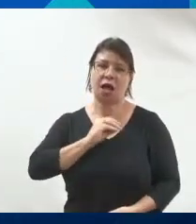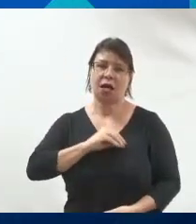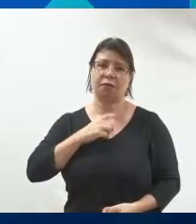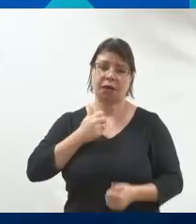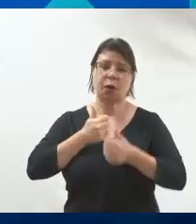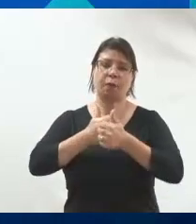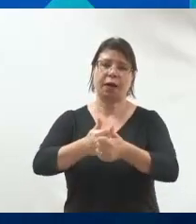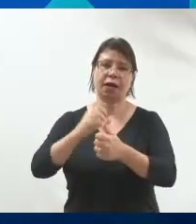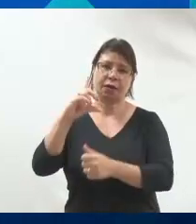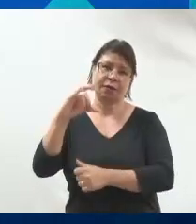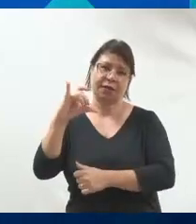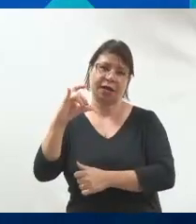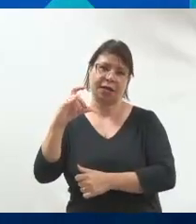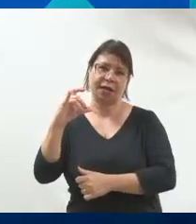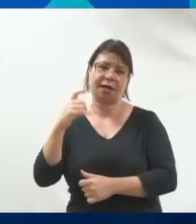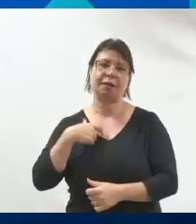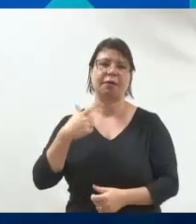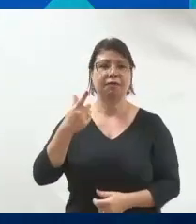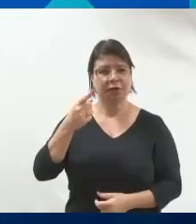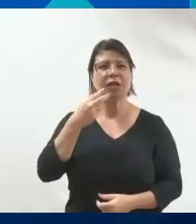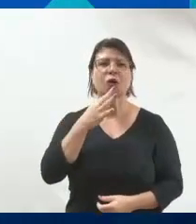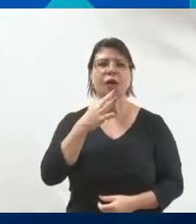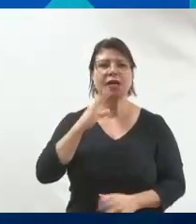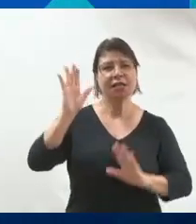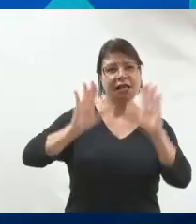Instagram pra você ficar por dentro do nosso mandato.